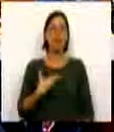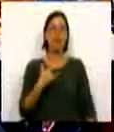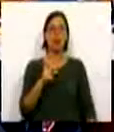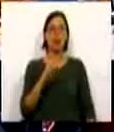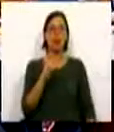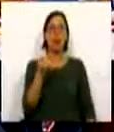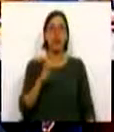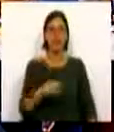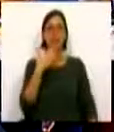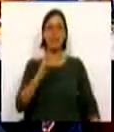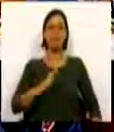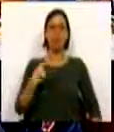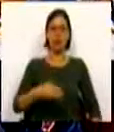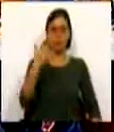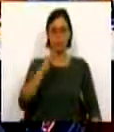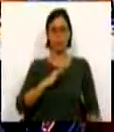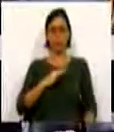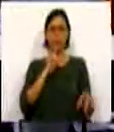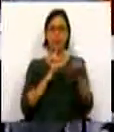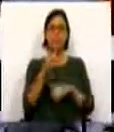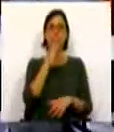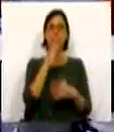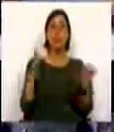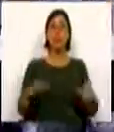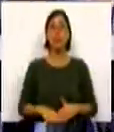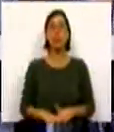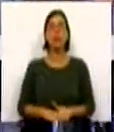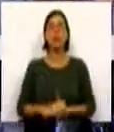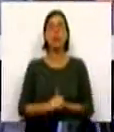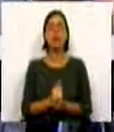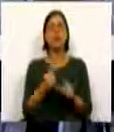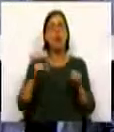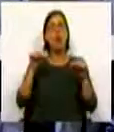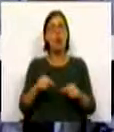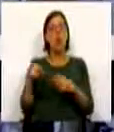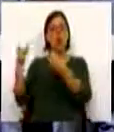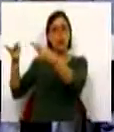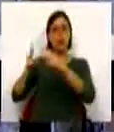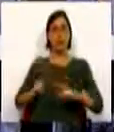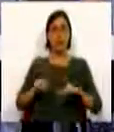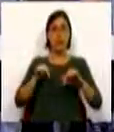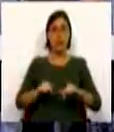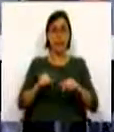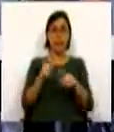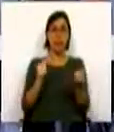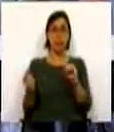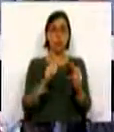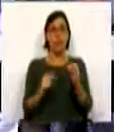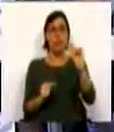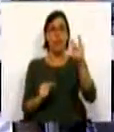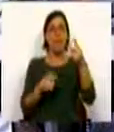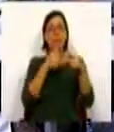Muito obrigada Sr. Presidente, Sras. e Srs. Deputados. Foi hoje afocado a plenário duas